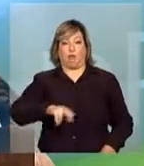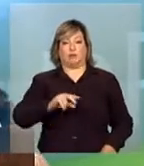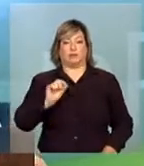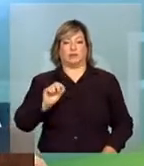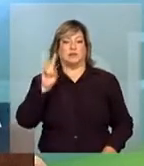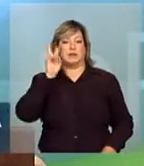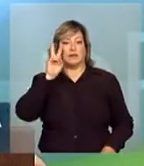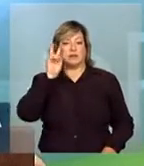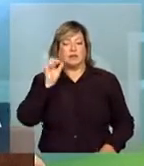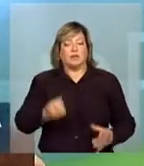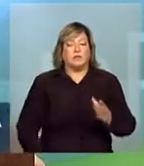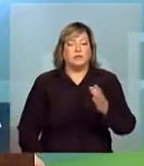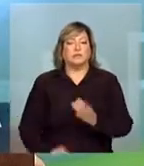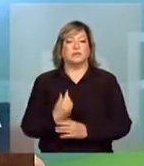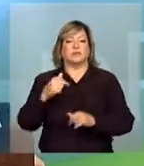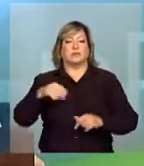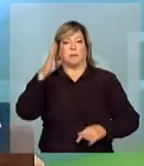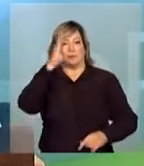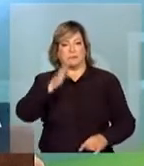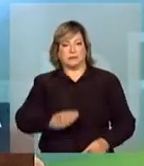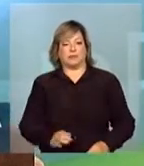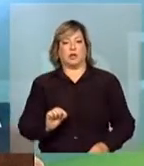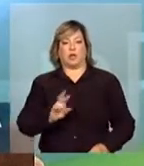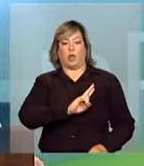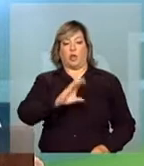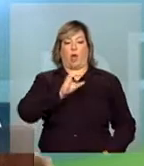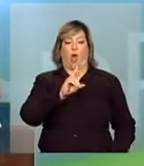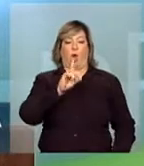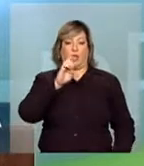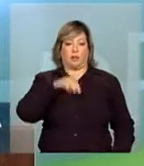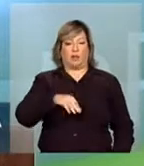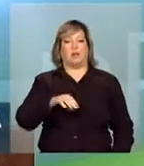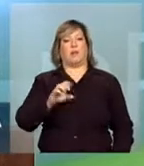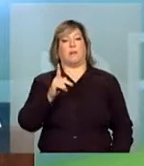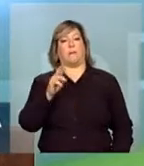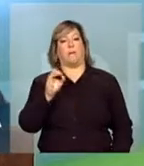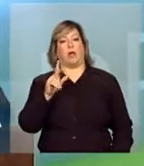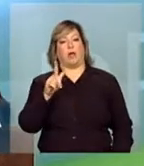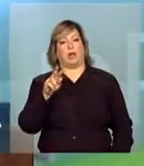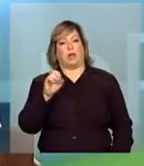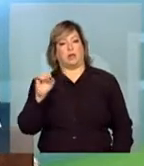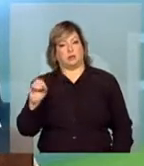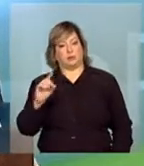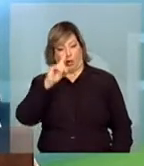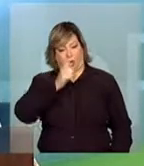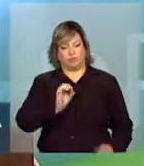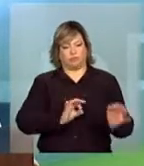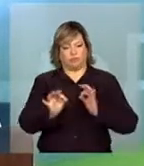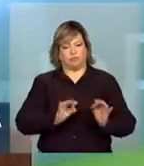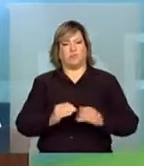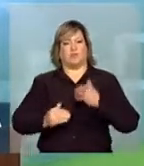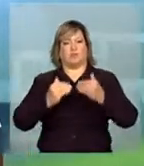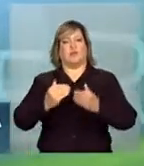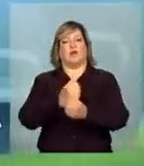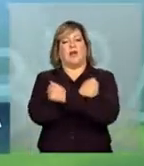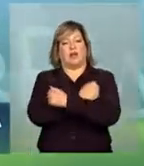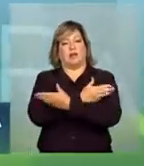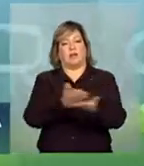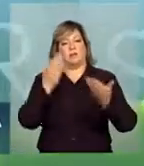republicanos deram ao país que é ordem e progresso. Muito obrigado e um abraço a todos.